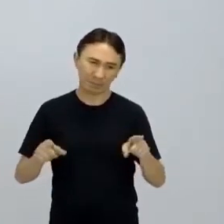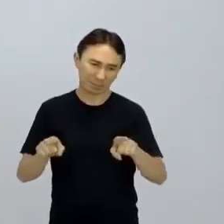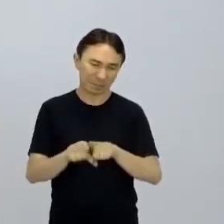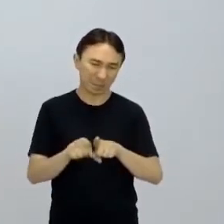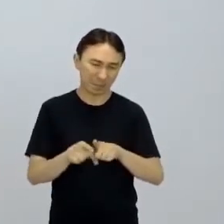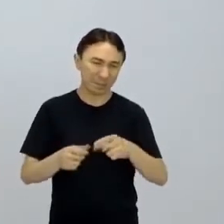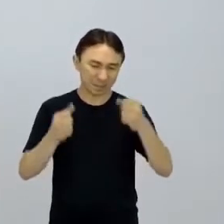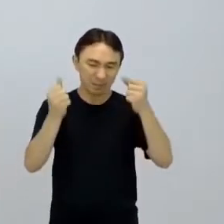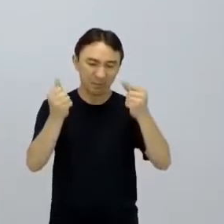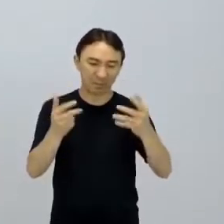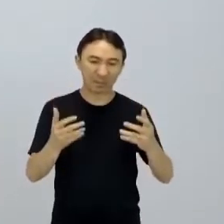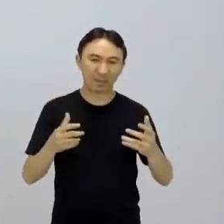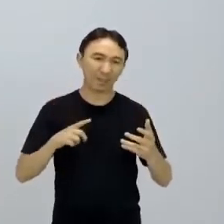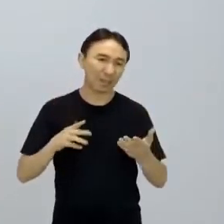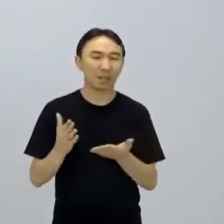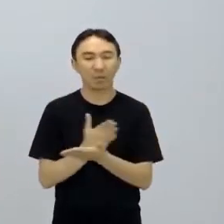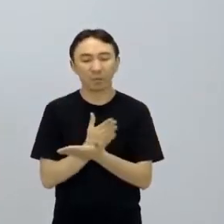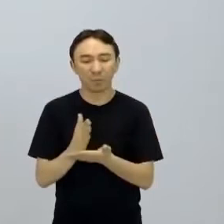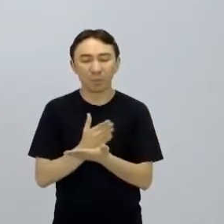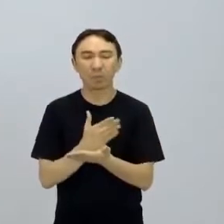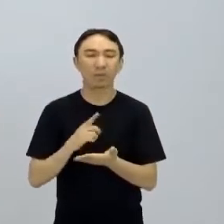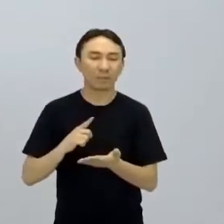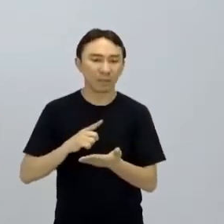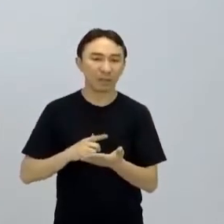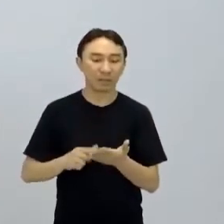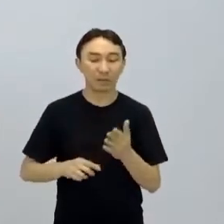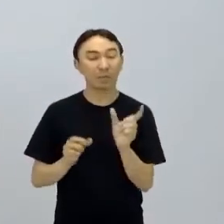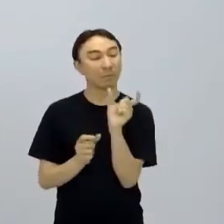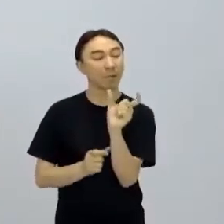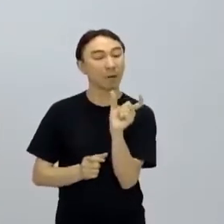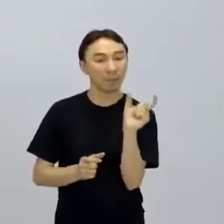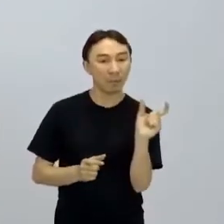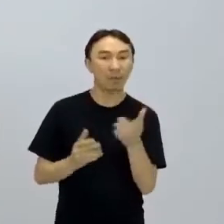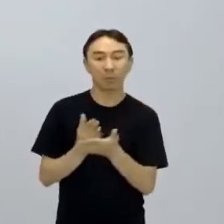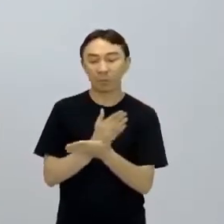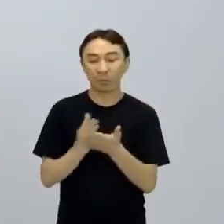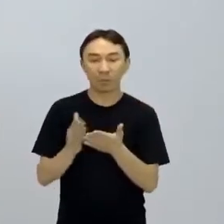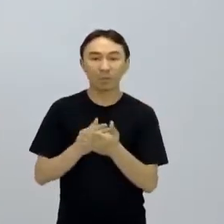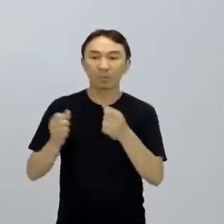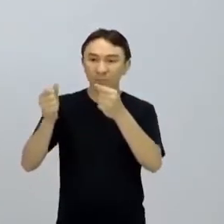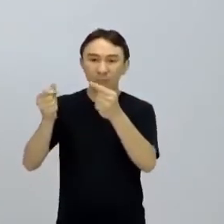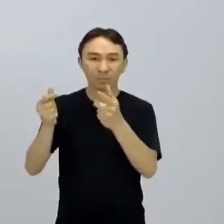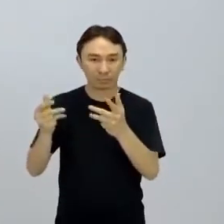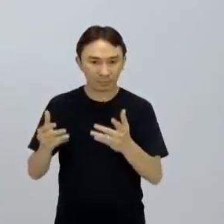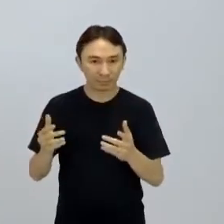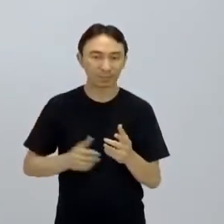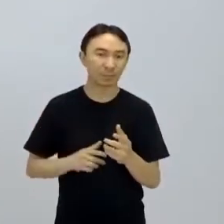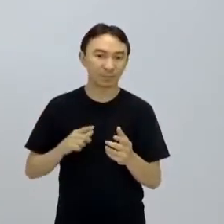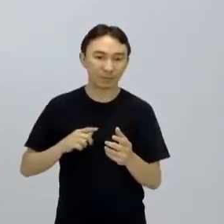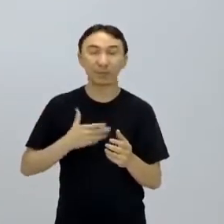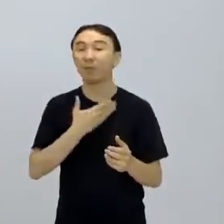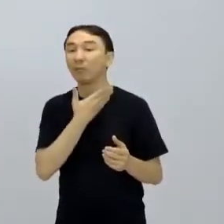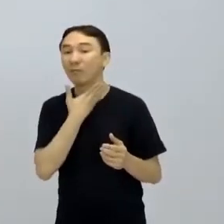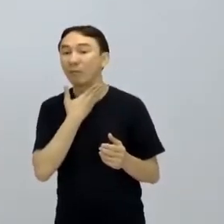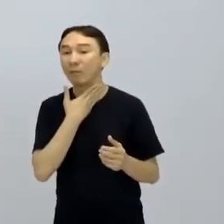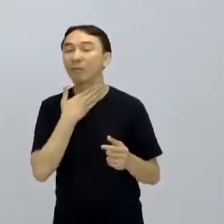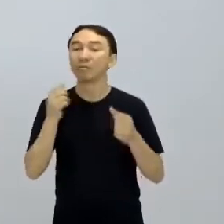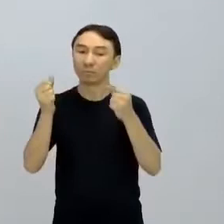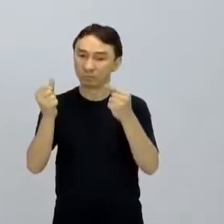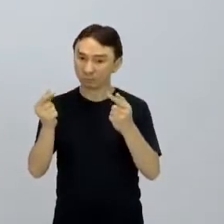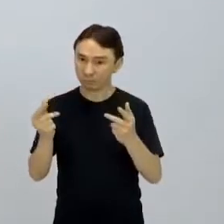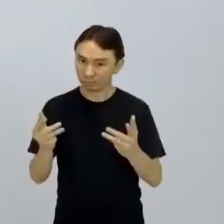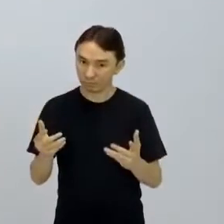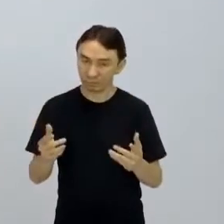vocês e falei que tem partes ali que tem a explicação de algumas palavras, então entra uma voz, uma voz para explicar. Tem, entre